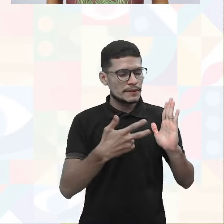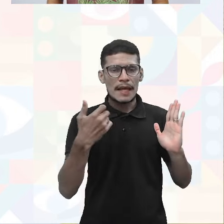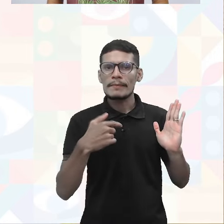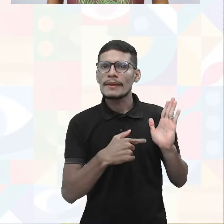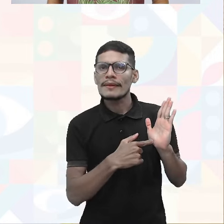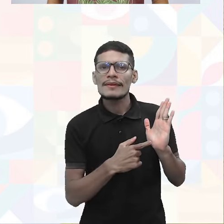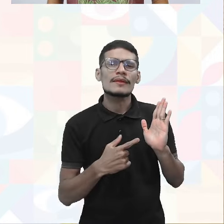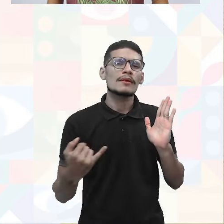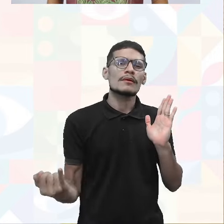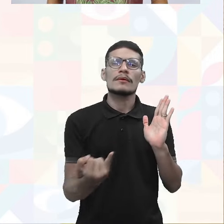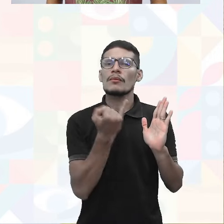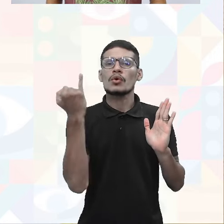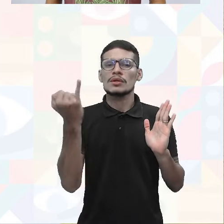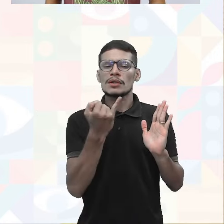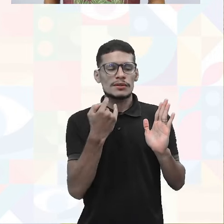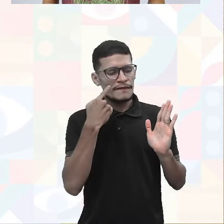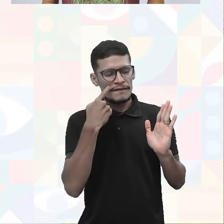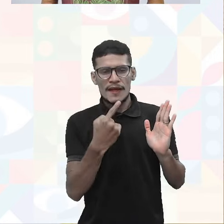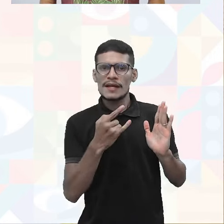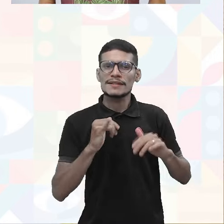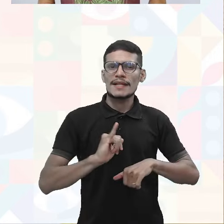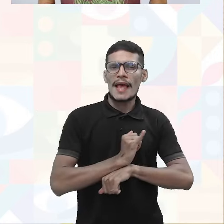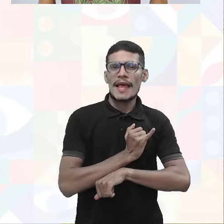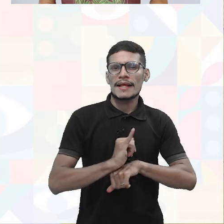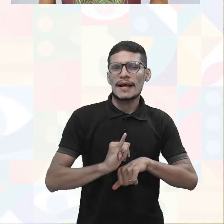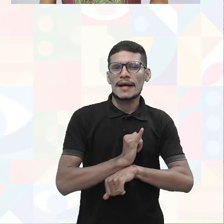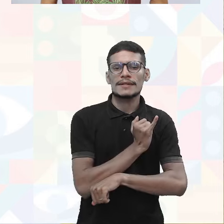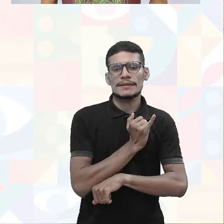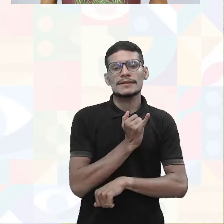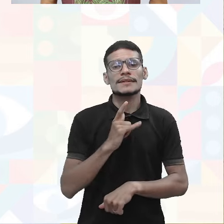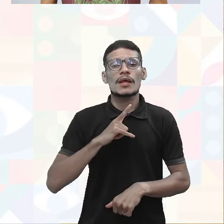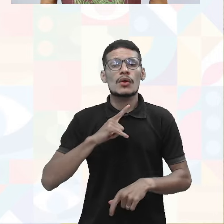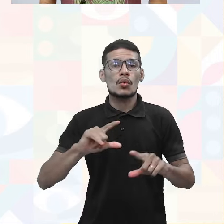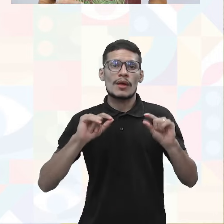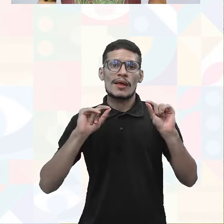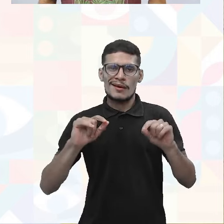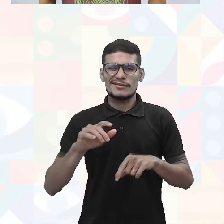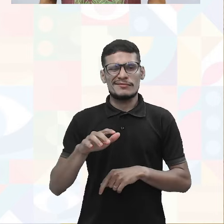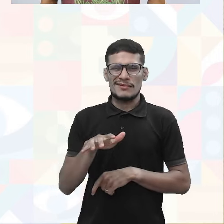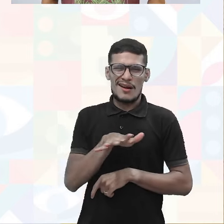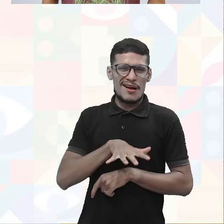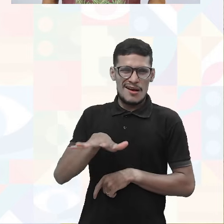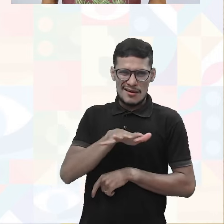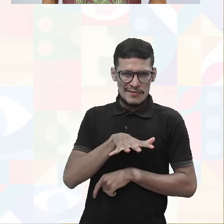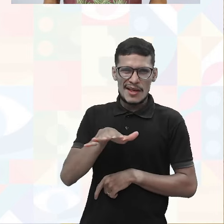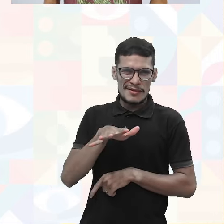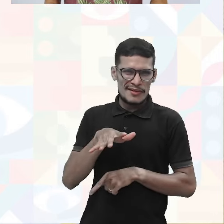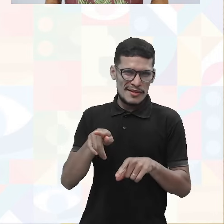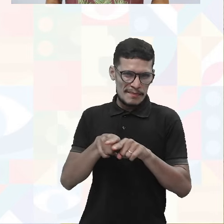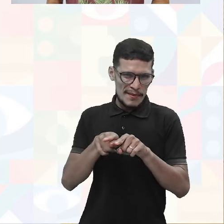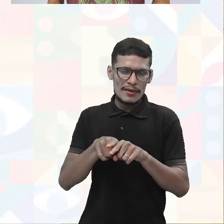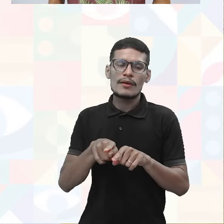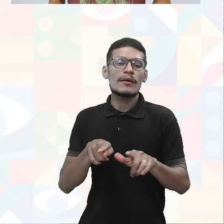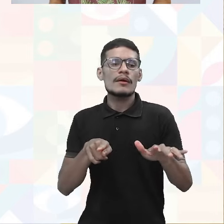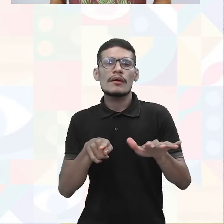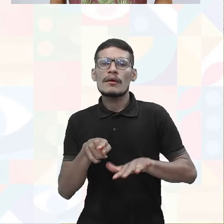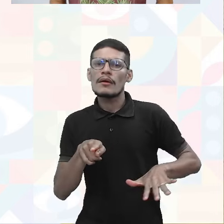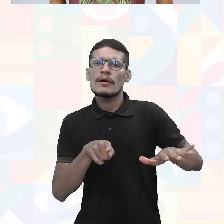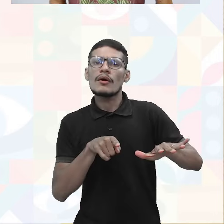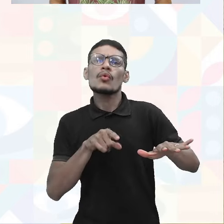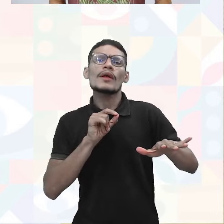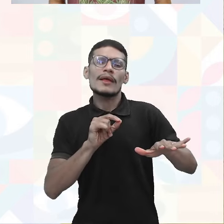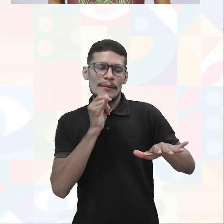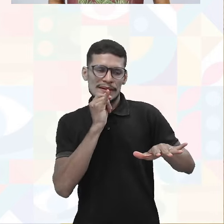que é bem importante a gente estar vendo nessas técnicas, é que além de elas olharem essa parte do próprio ambiente, elas também estão passando a utilizar muito